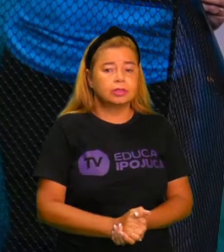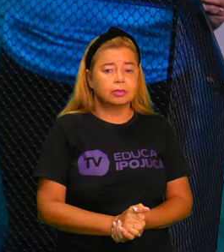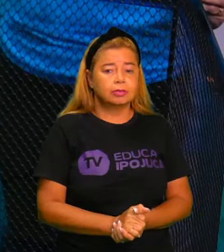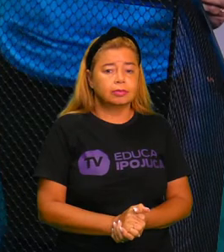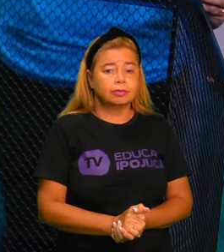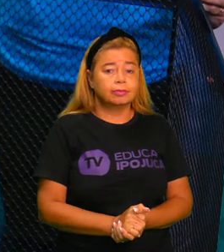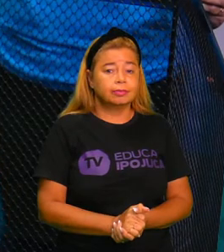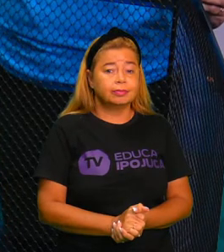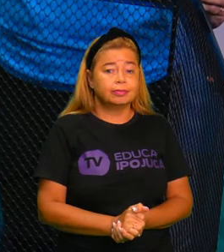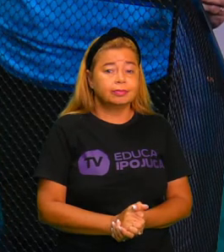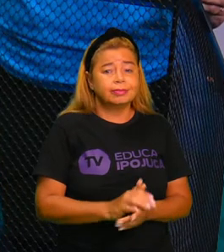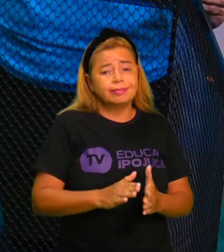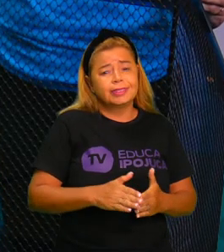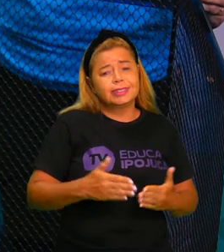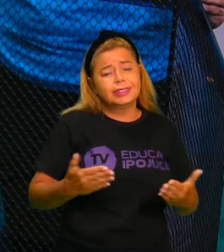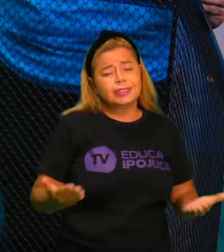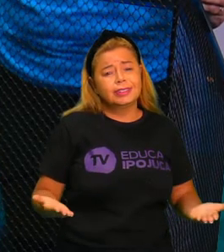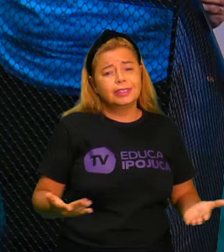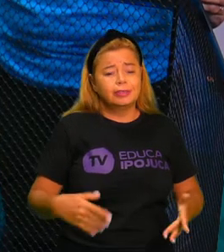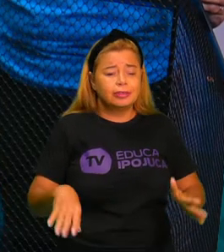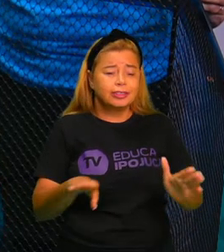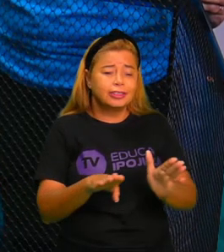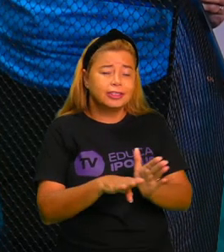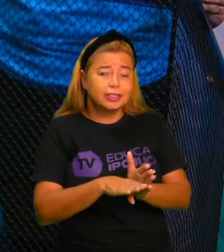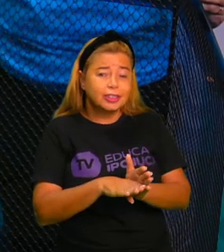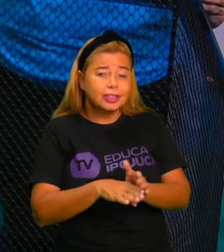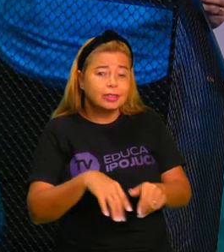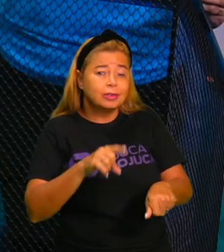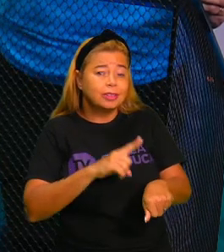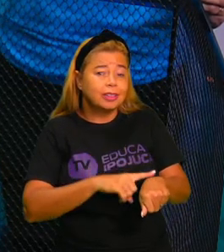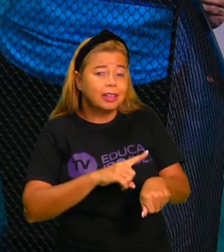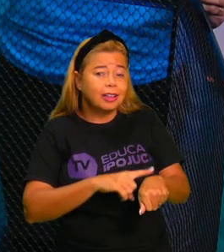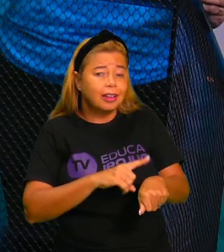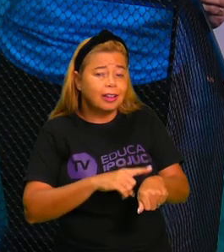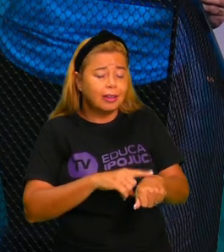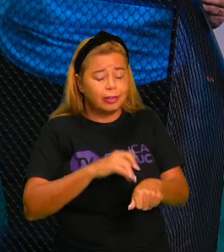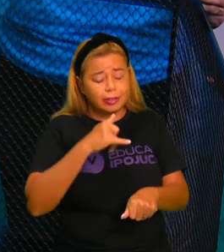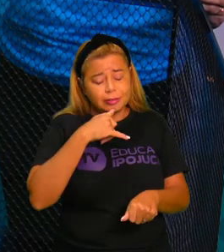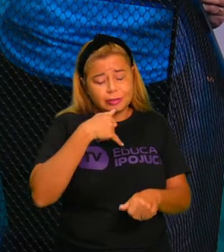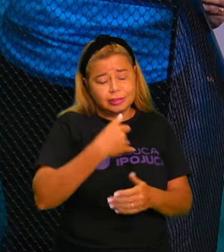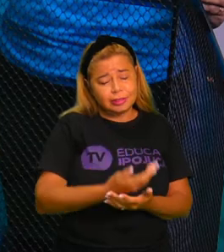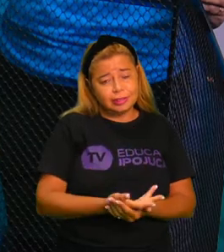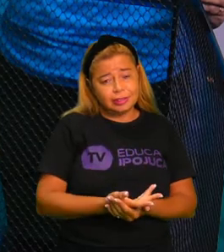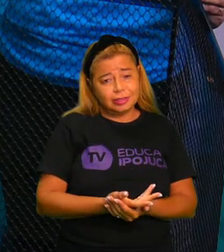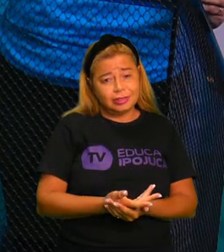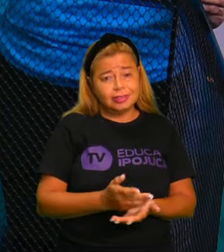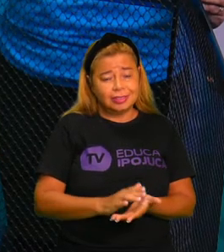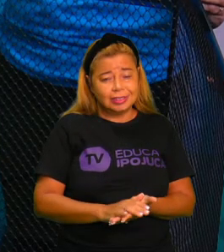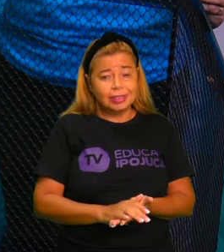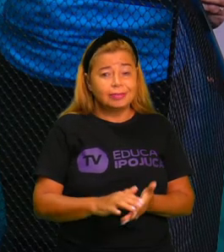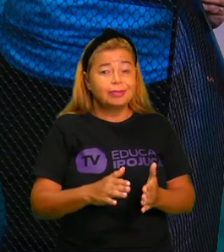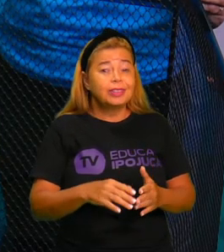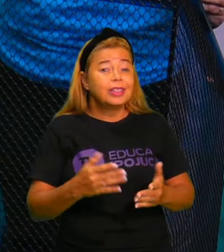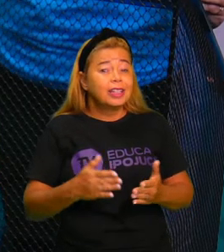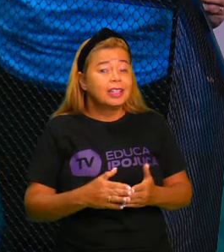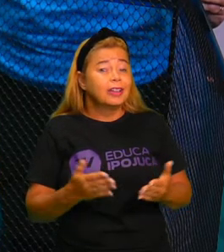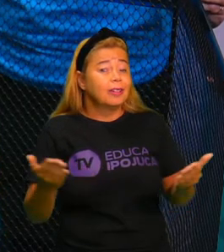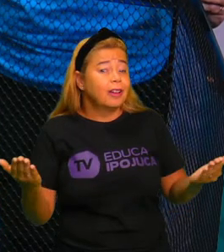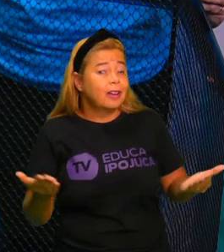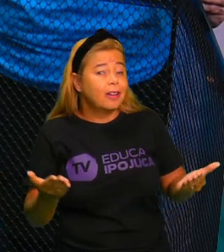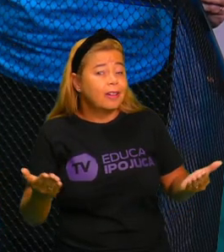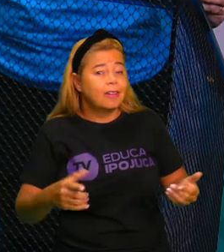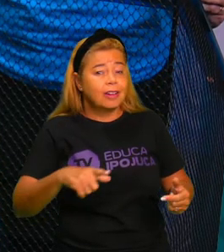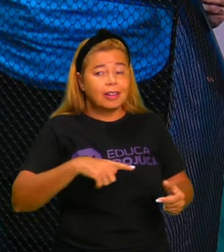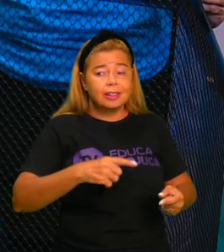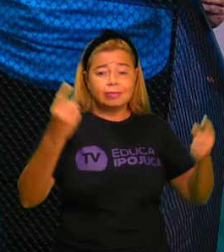Chegamos à hora mais triste e melhor também, porque eu vou deixar para vocês, para vocês não esquecerem de mim, um desafio para